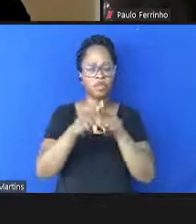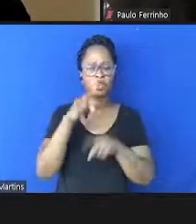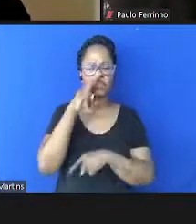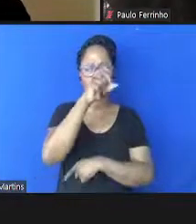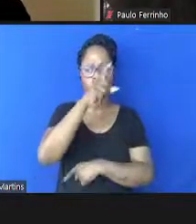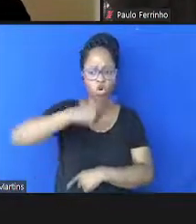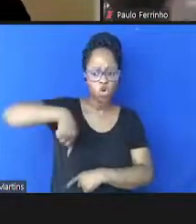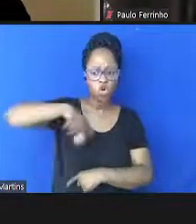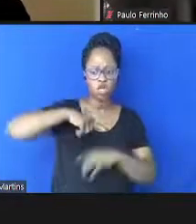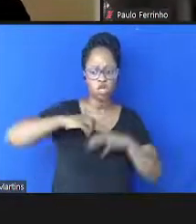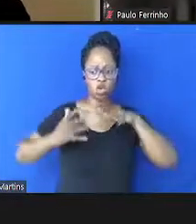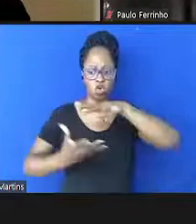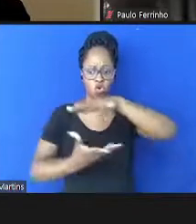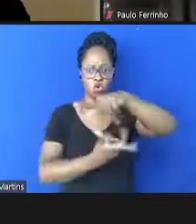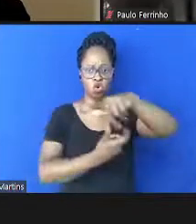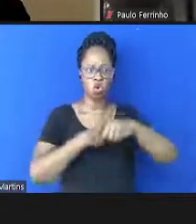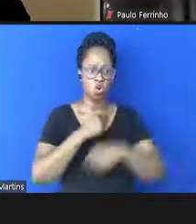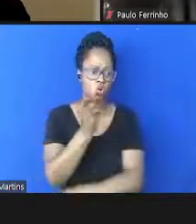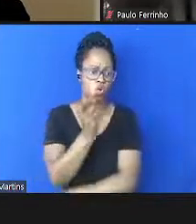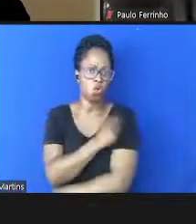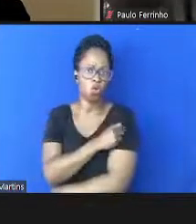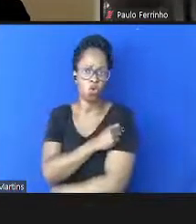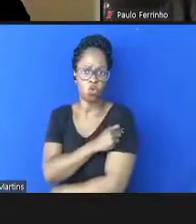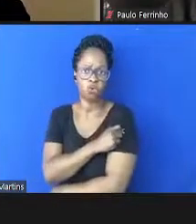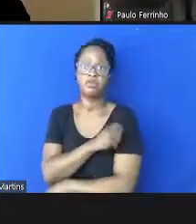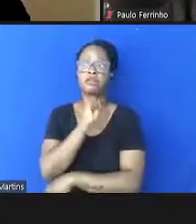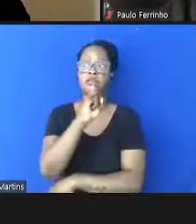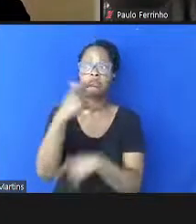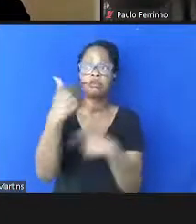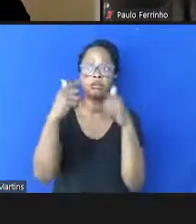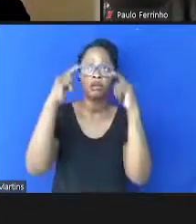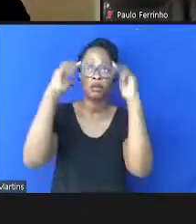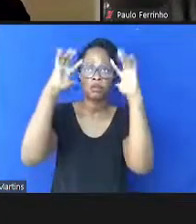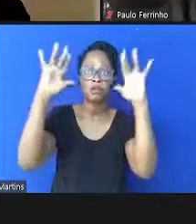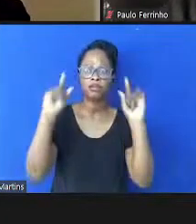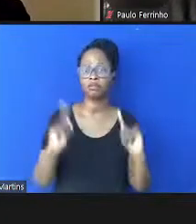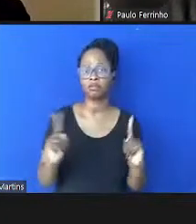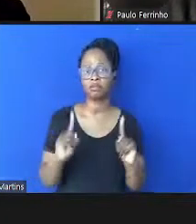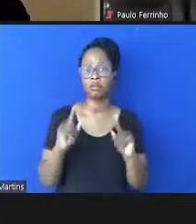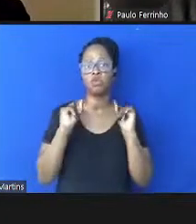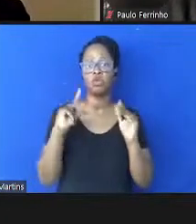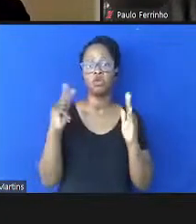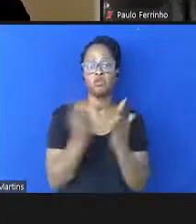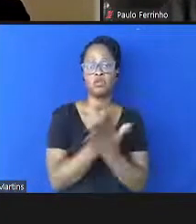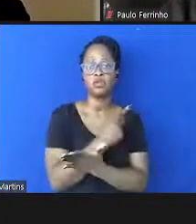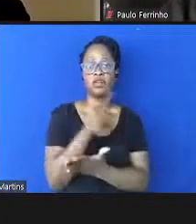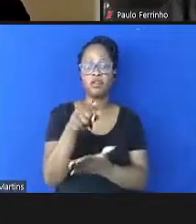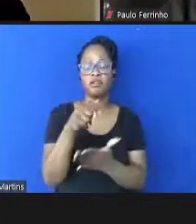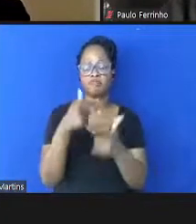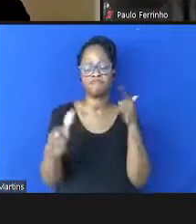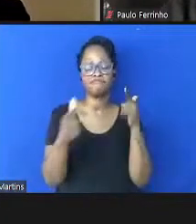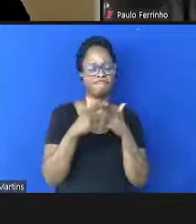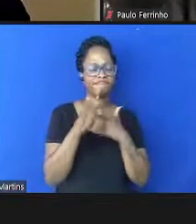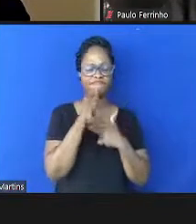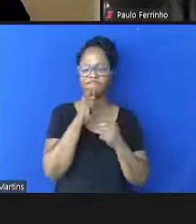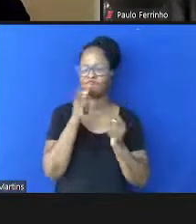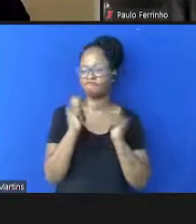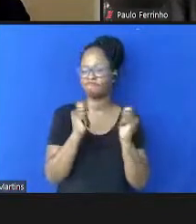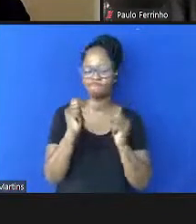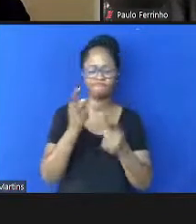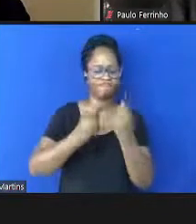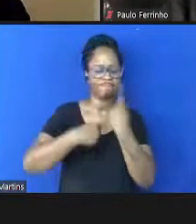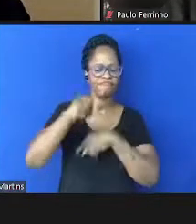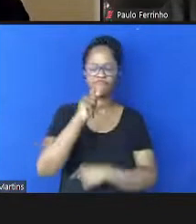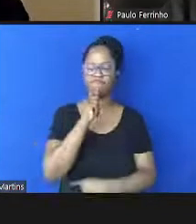temos um mundo inteiro a vacinar. Enquanto não pensarmos dessa forma, essa crise não estará superada e